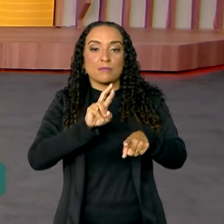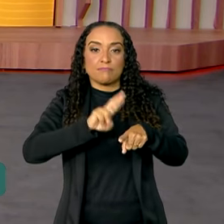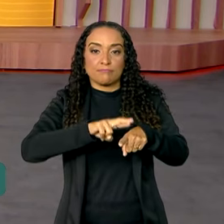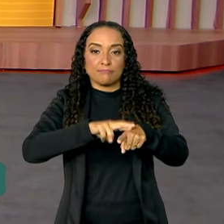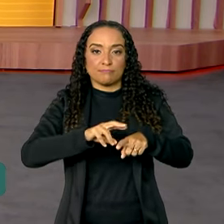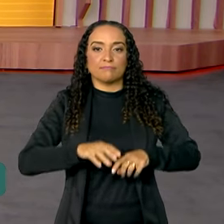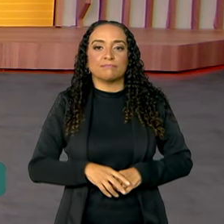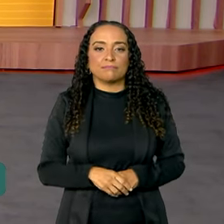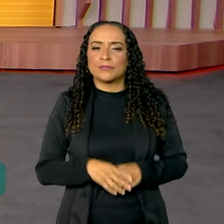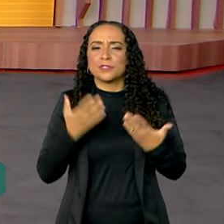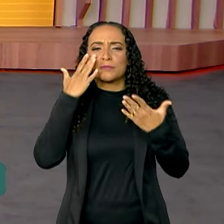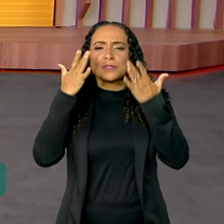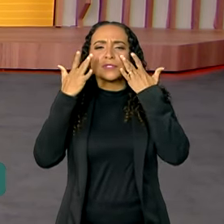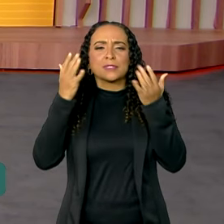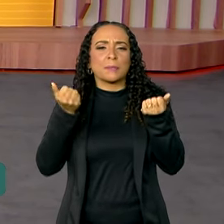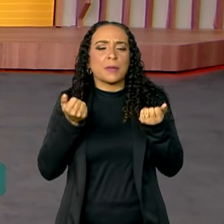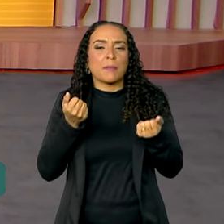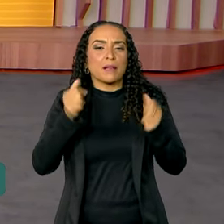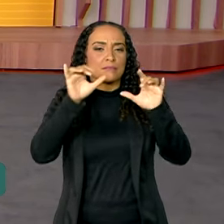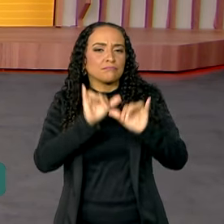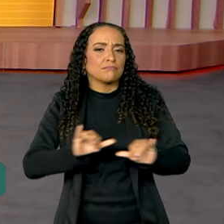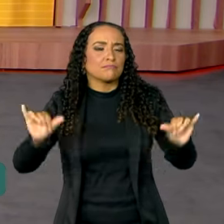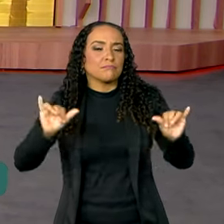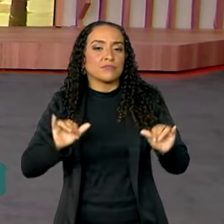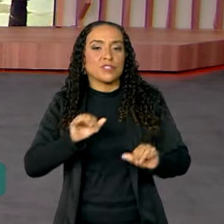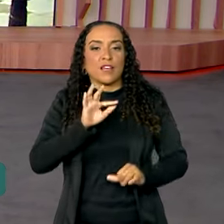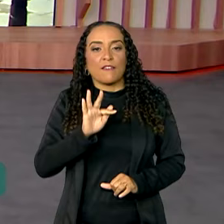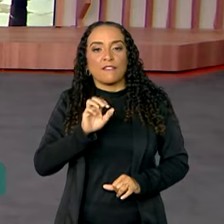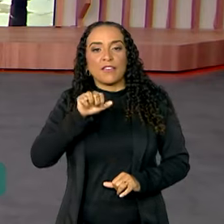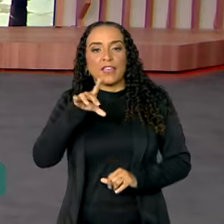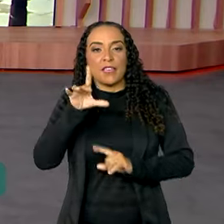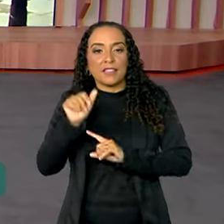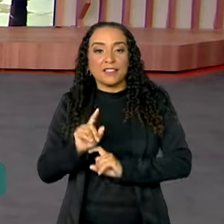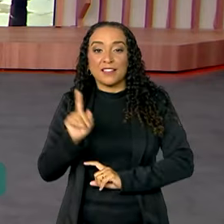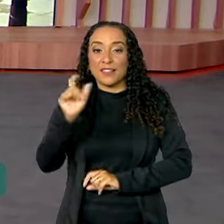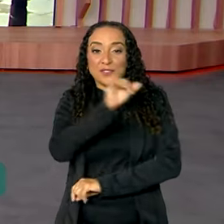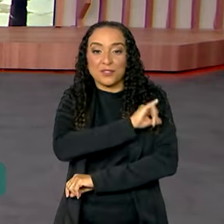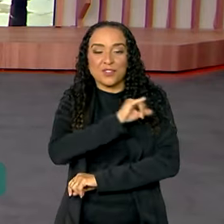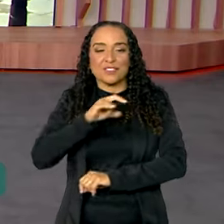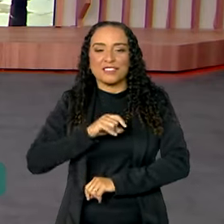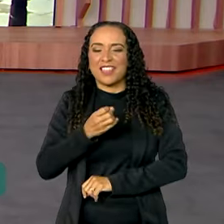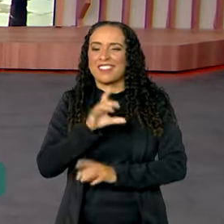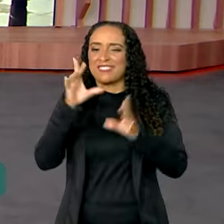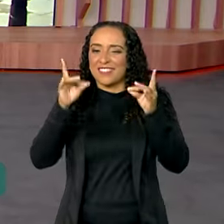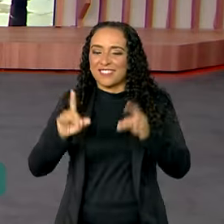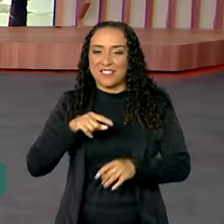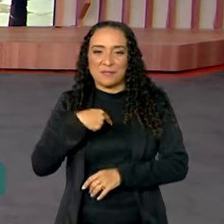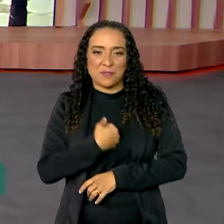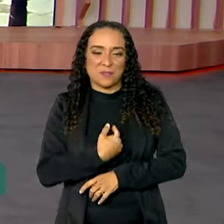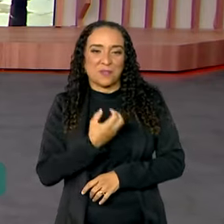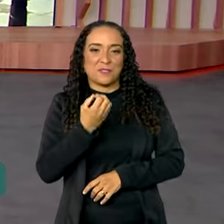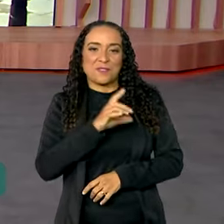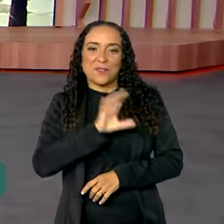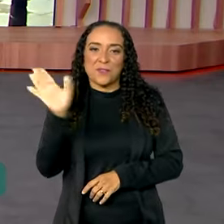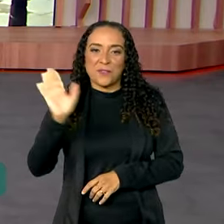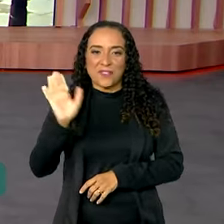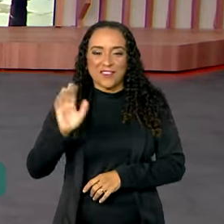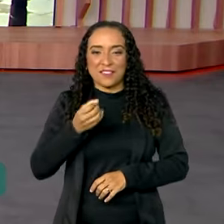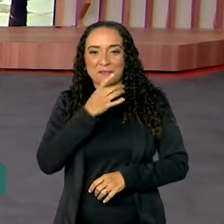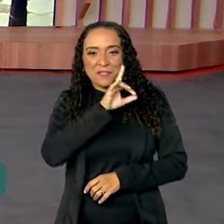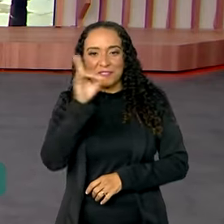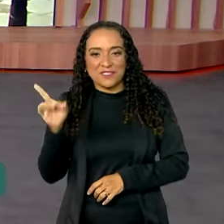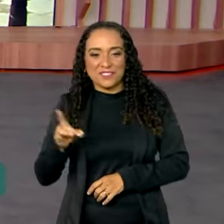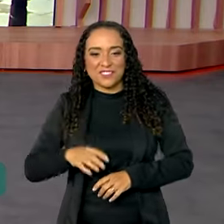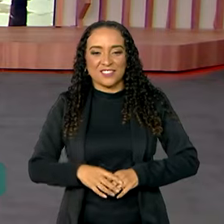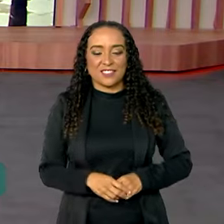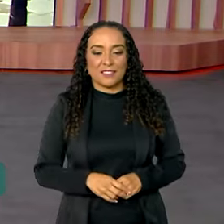próstata. Então vamos saber mais sobre essa campanha? A Fernanda Cruz lá do Rio de Janeiro tem todos os detalhes pra gente. Oi Fernanda, bom dia